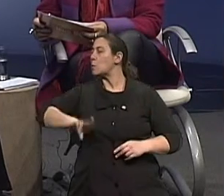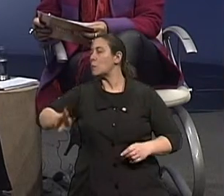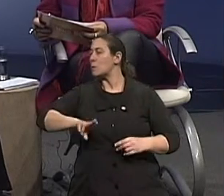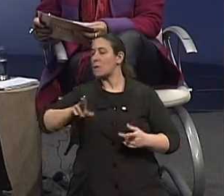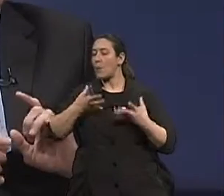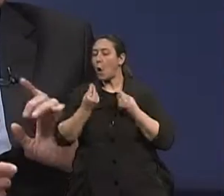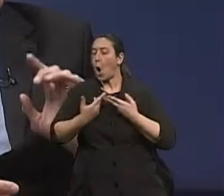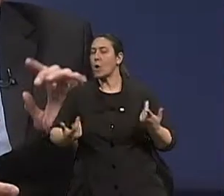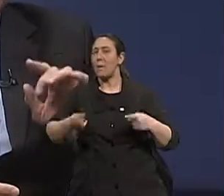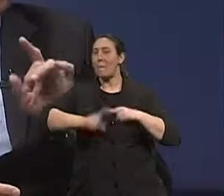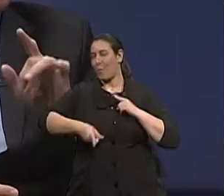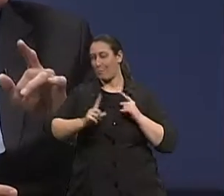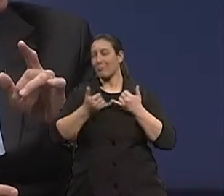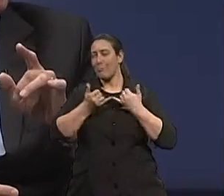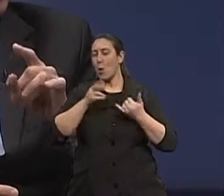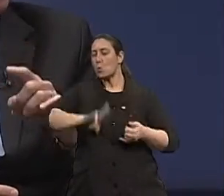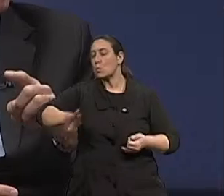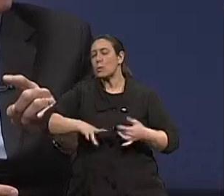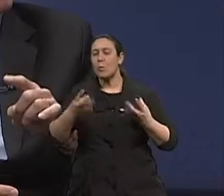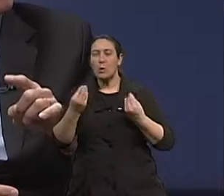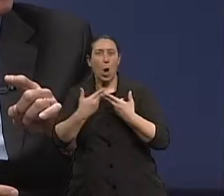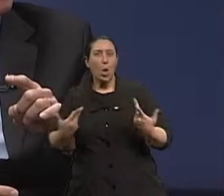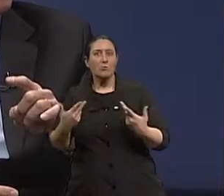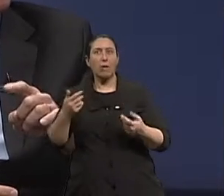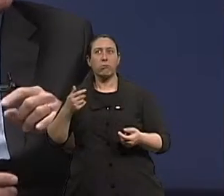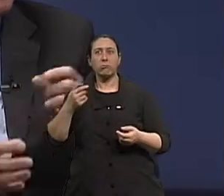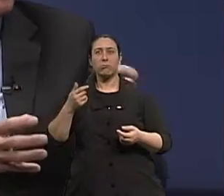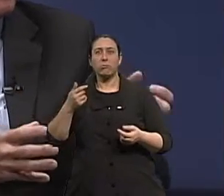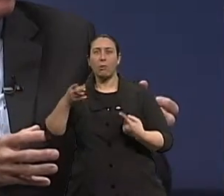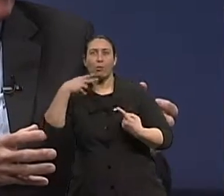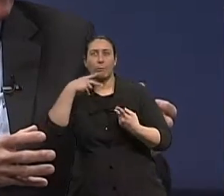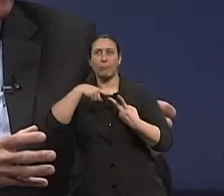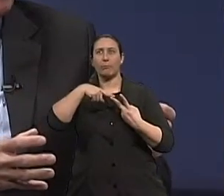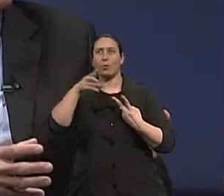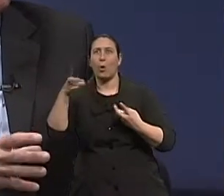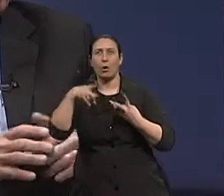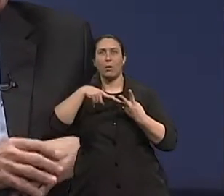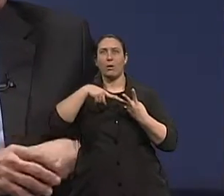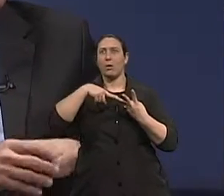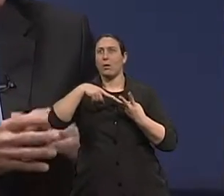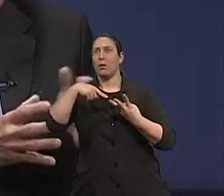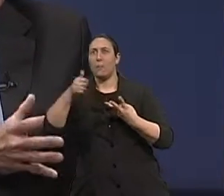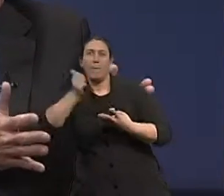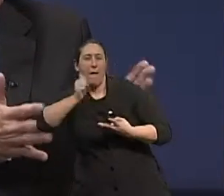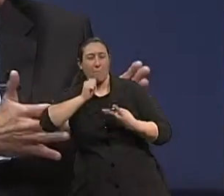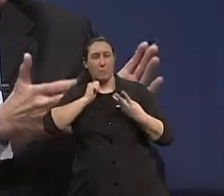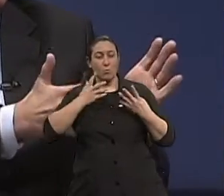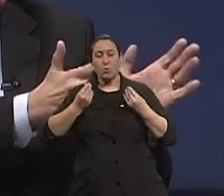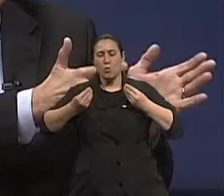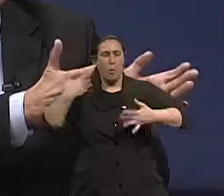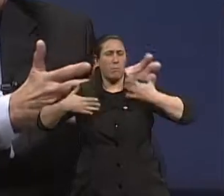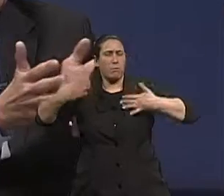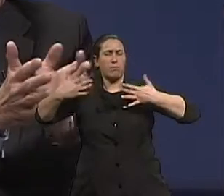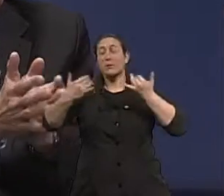suas vidas, né, tem uma chance muito de pagar e pagar muito caro. Então a gente vai dar É um ônus enorme, né? É, vamos dar um exemplo, assim, de repente, a